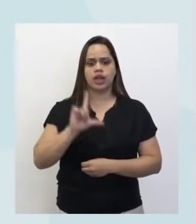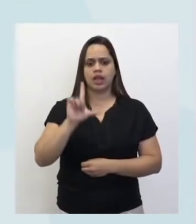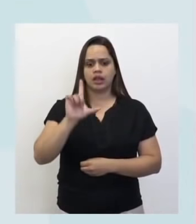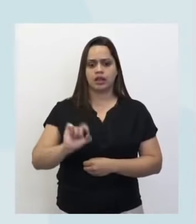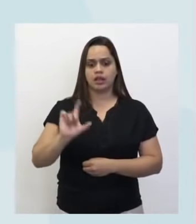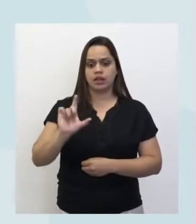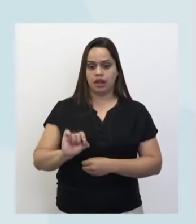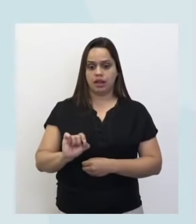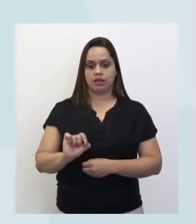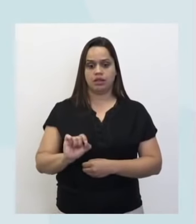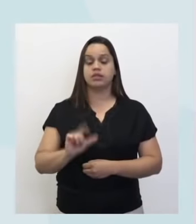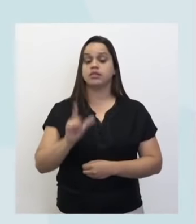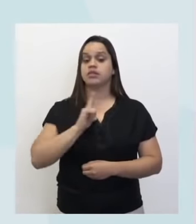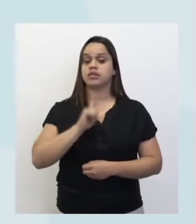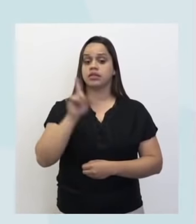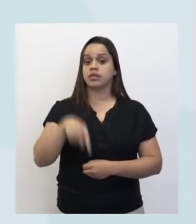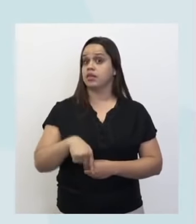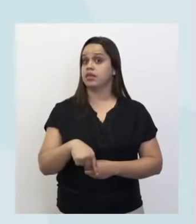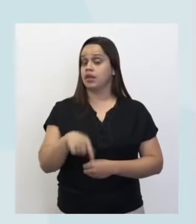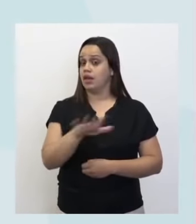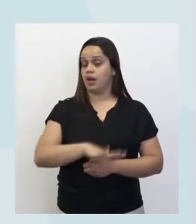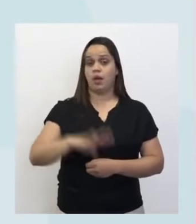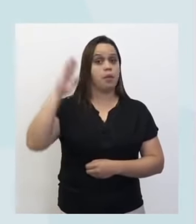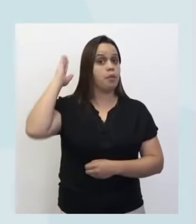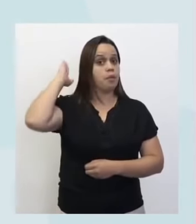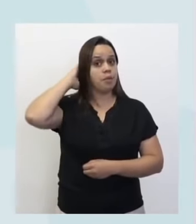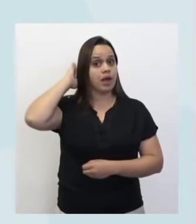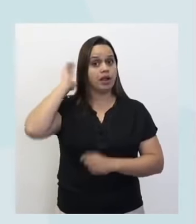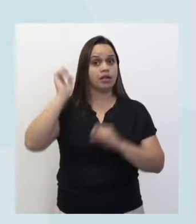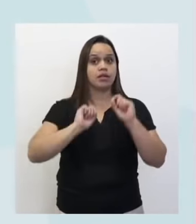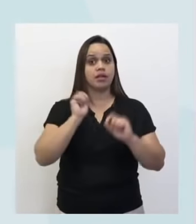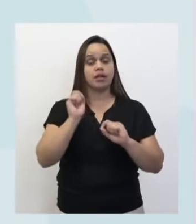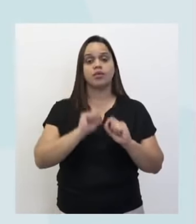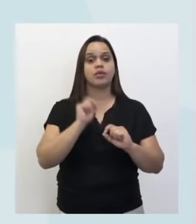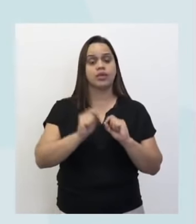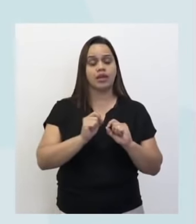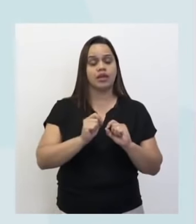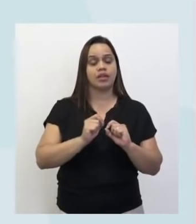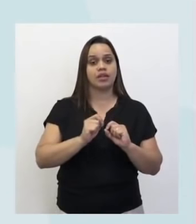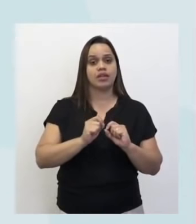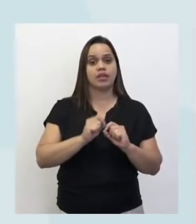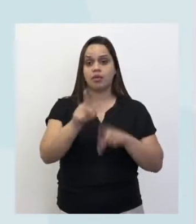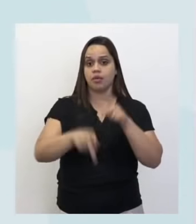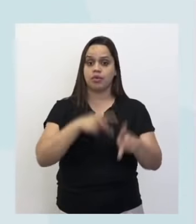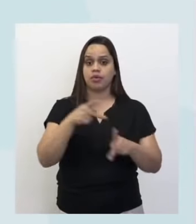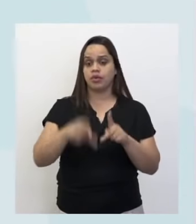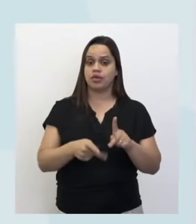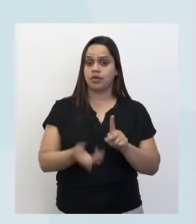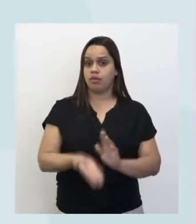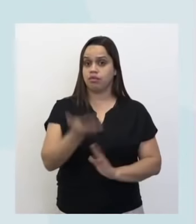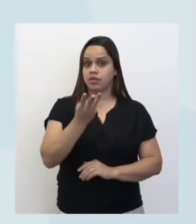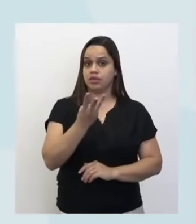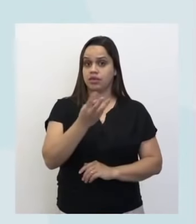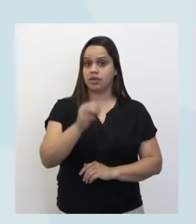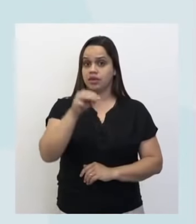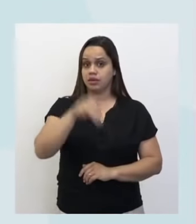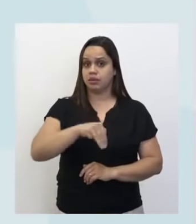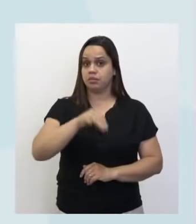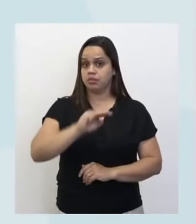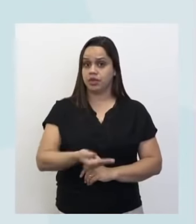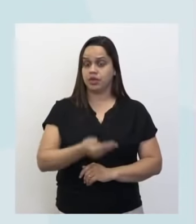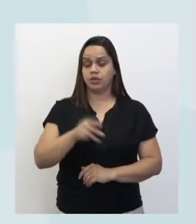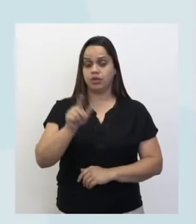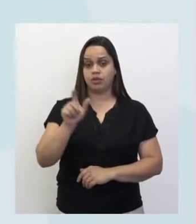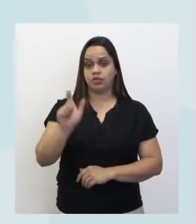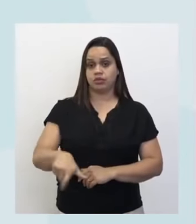que seria a bacia do Paraná, com uma quantidade de população acima de 30 milhões de habitantes. Então, a